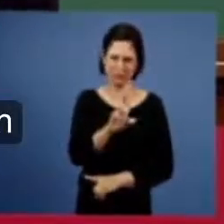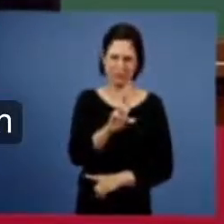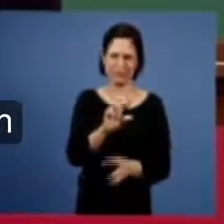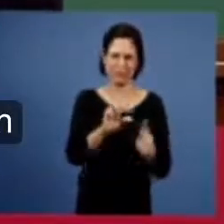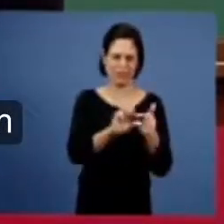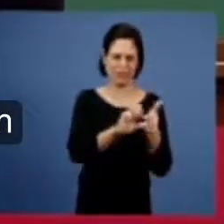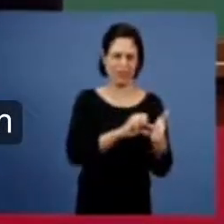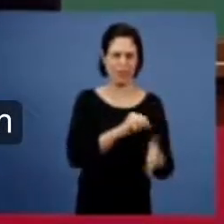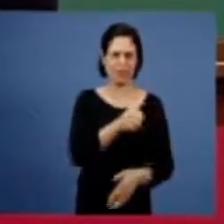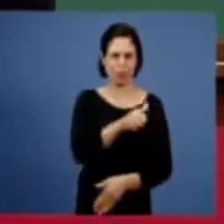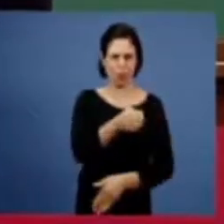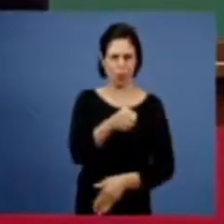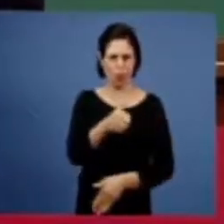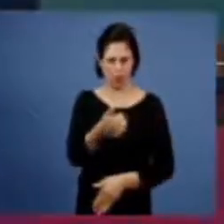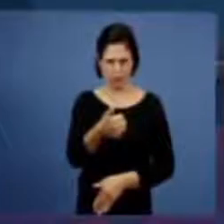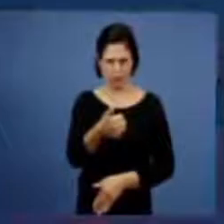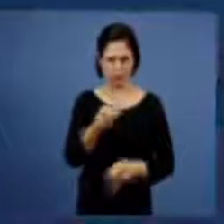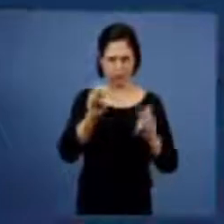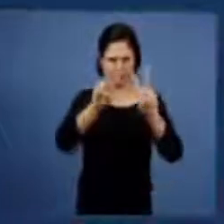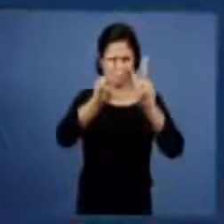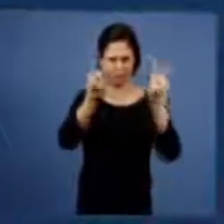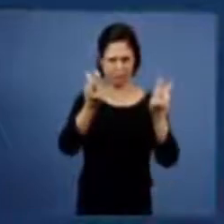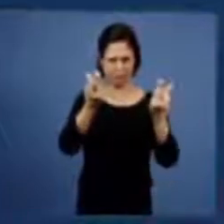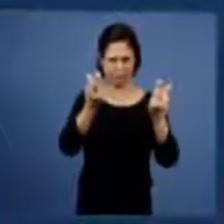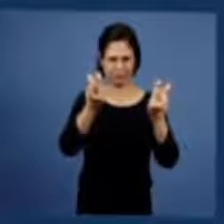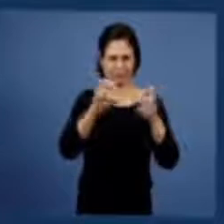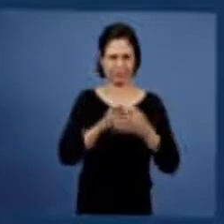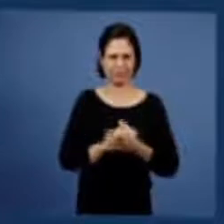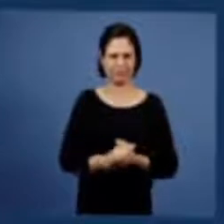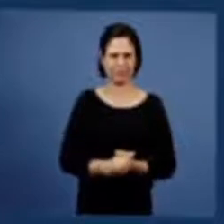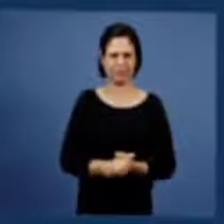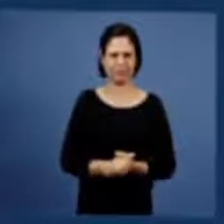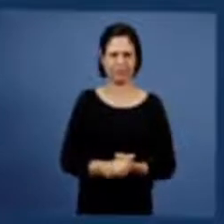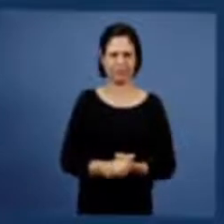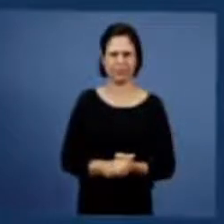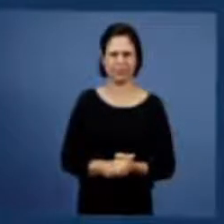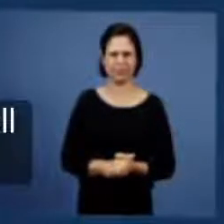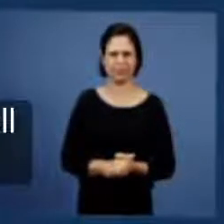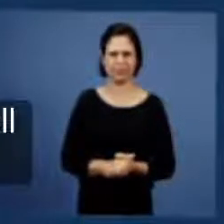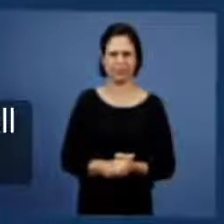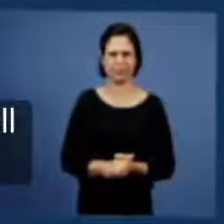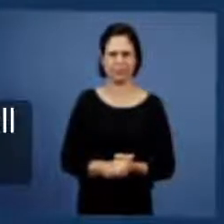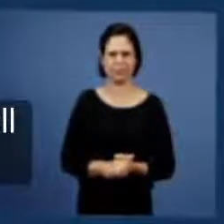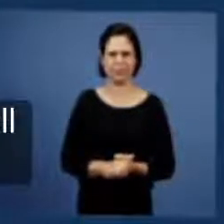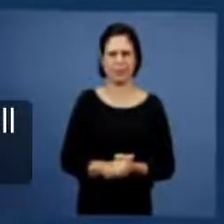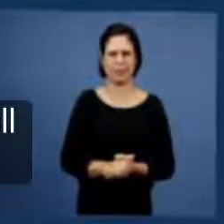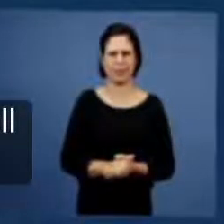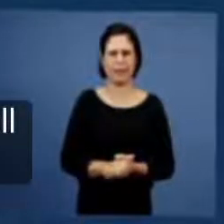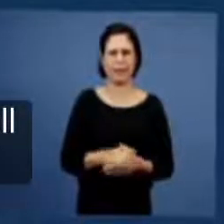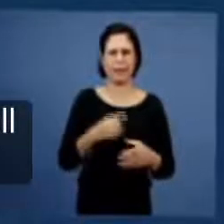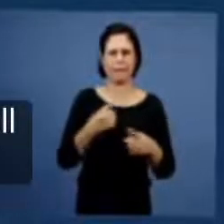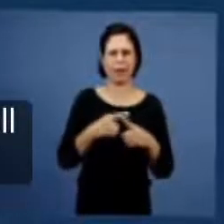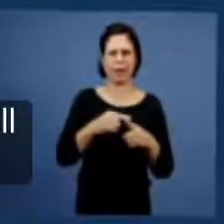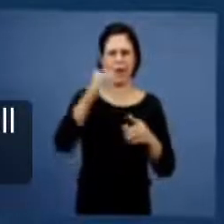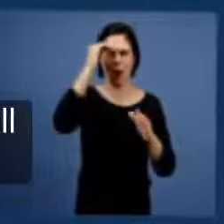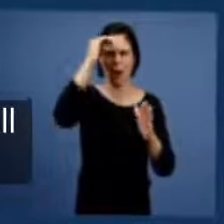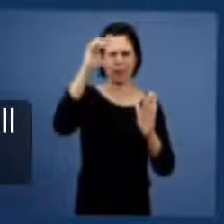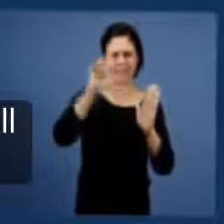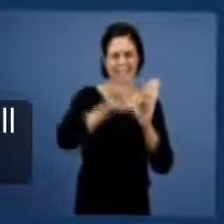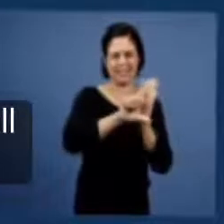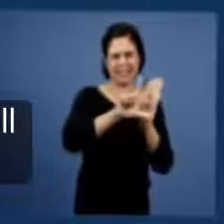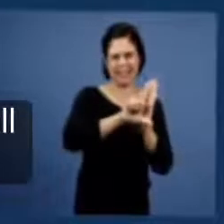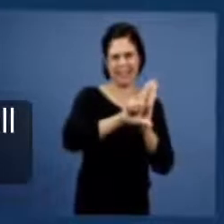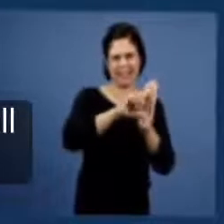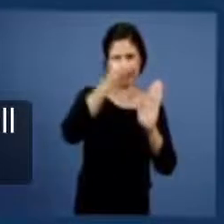verso 11 a expressão é evidente que pela lei ninguém será justificado diante de Deus porque o